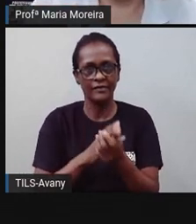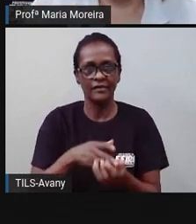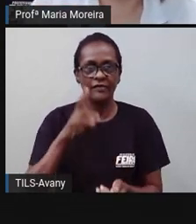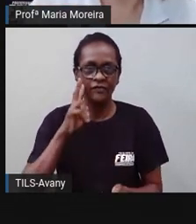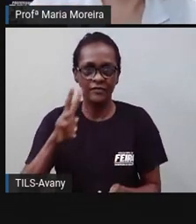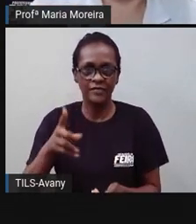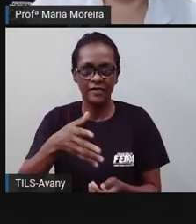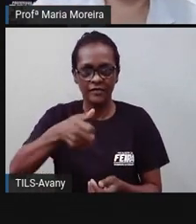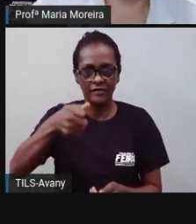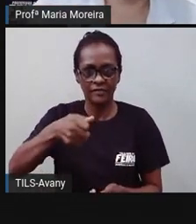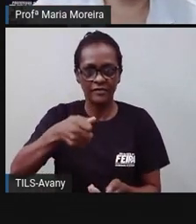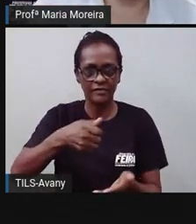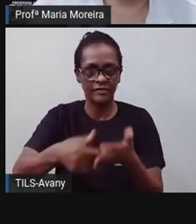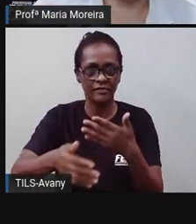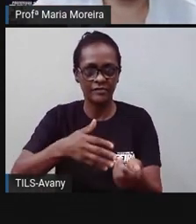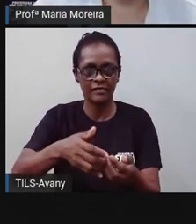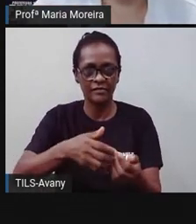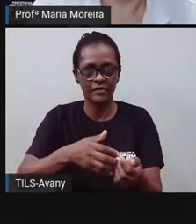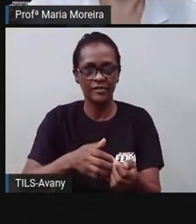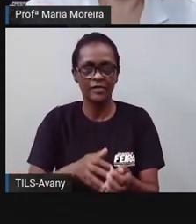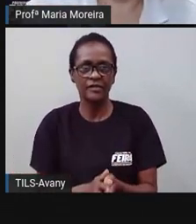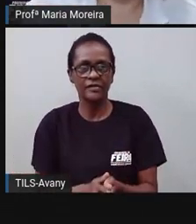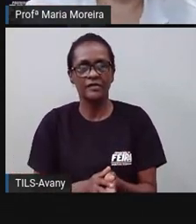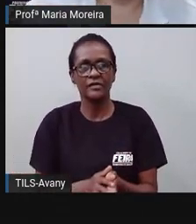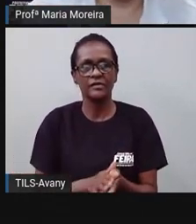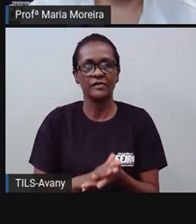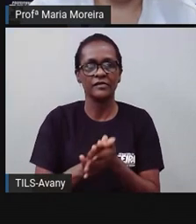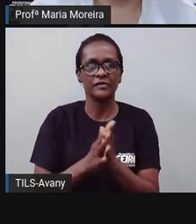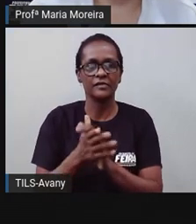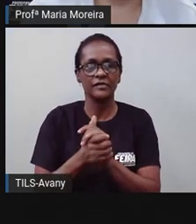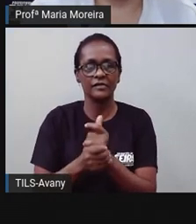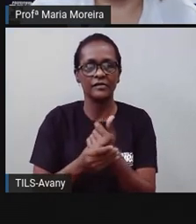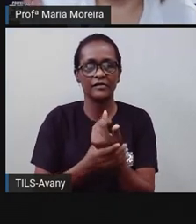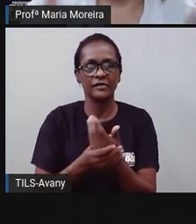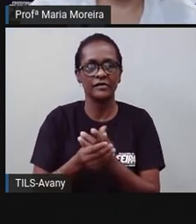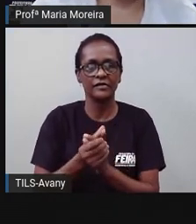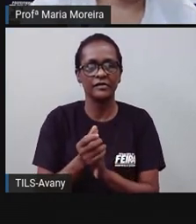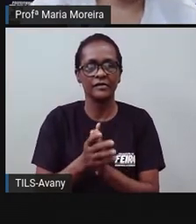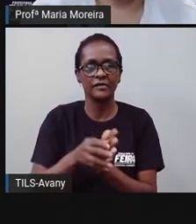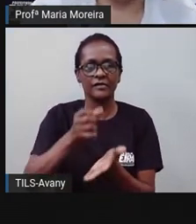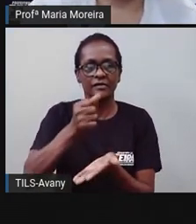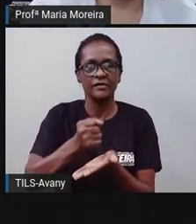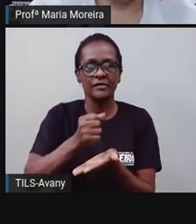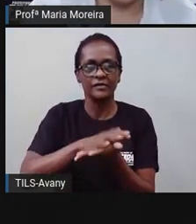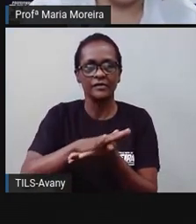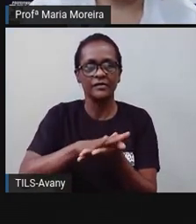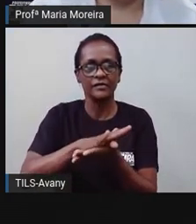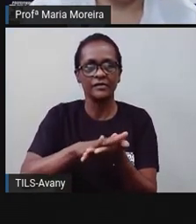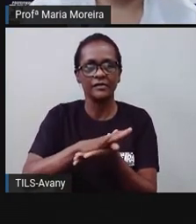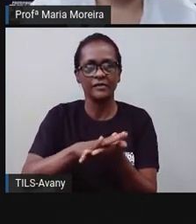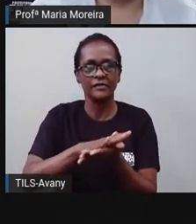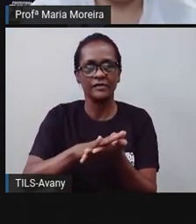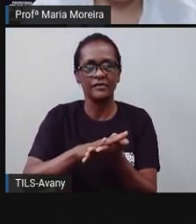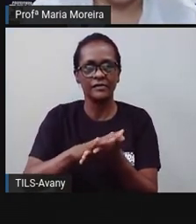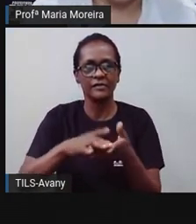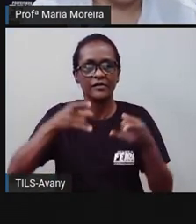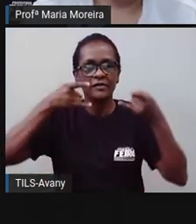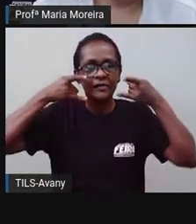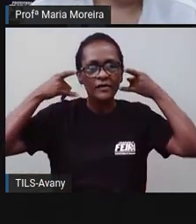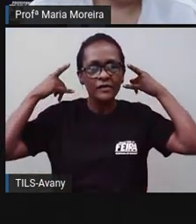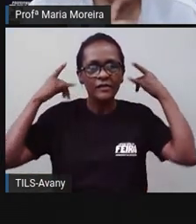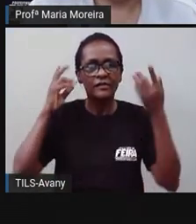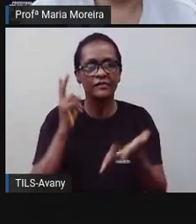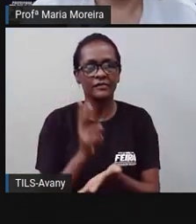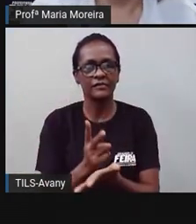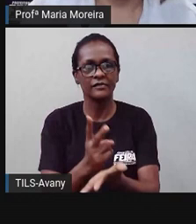ou, né, com alguns objetos. E usar o álcool em gel e nunca deixar de usar a máscara pra sair em